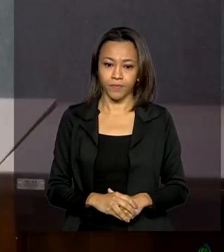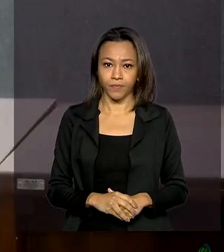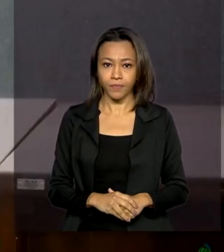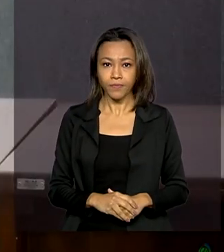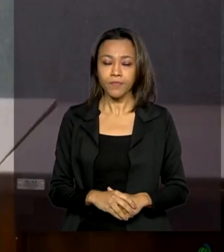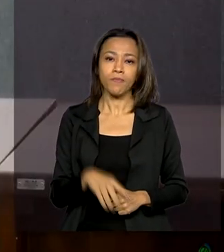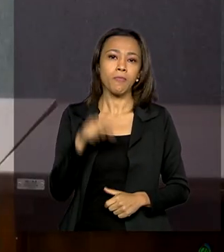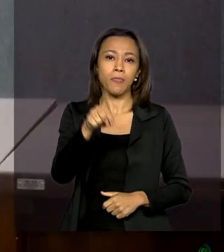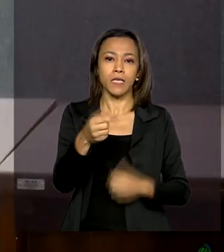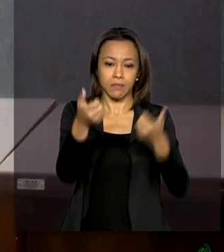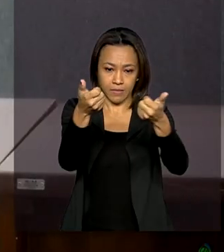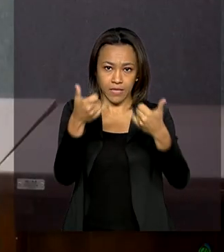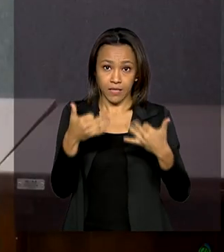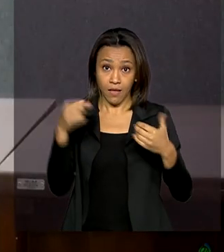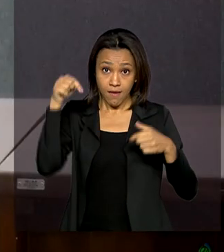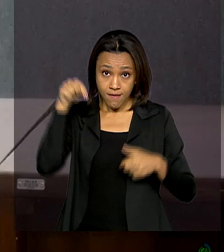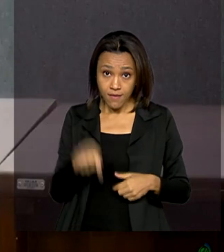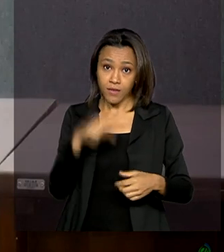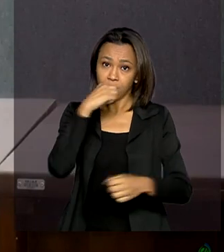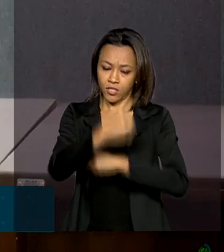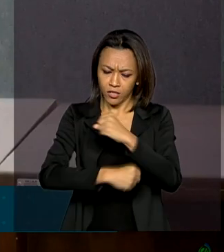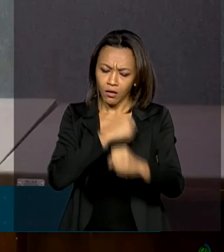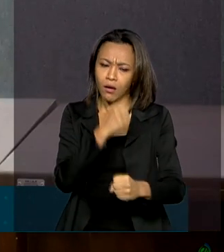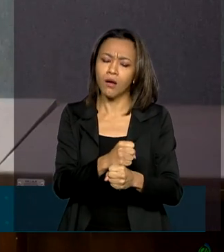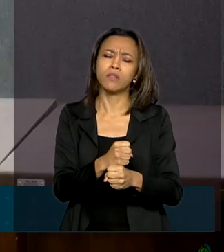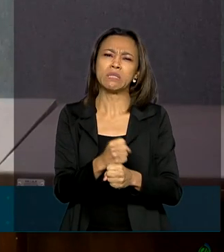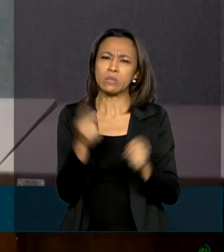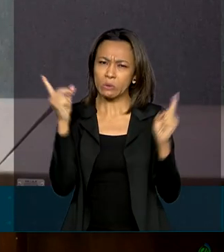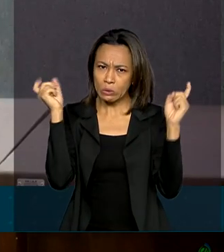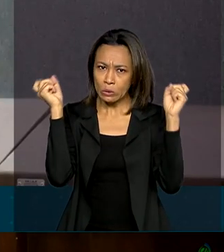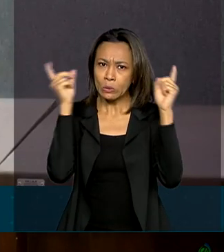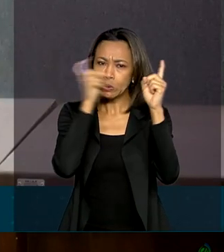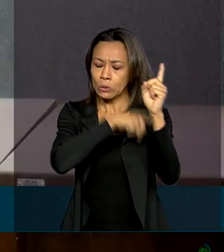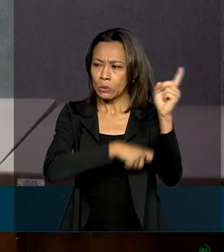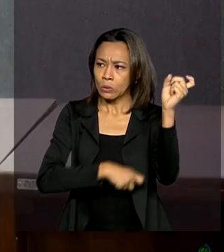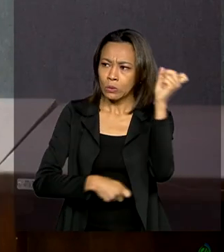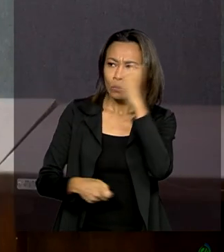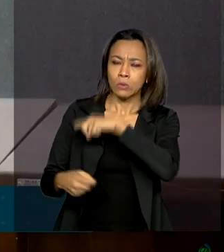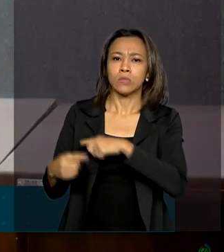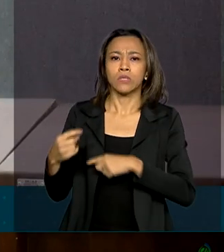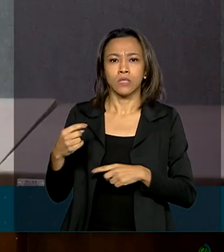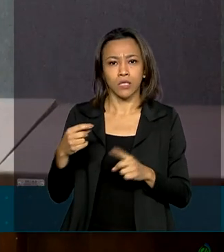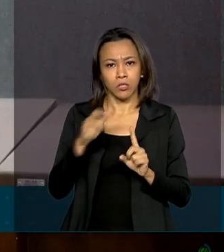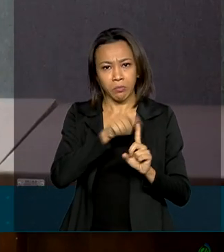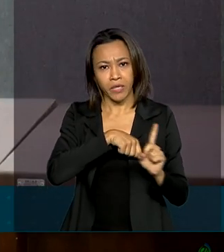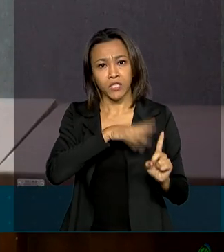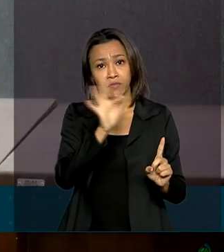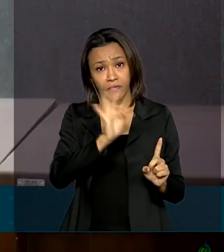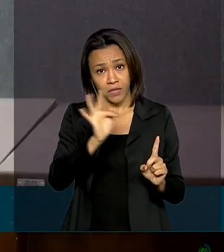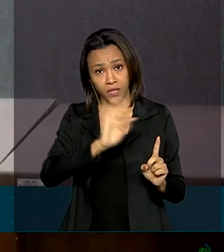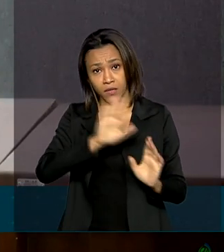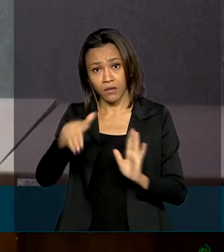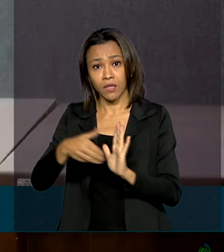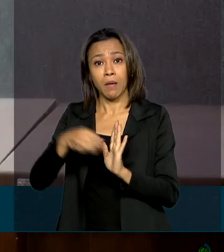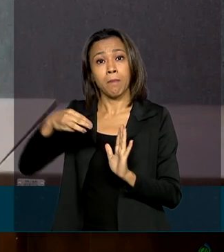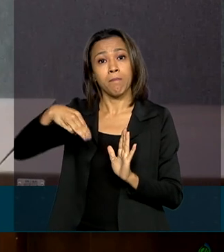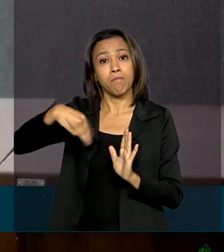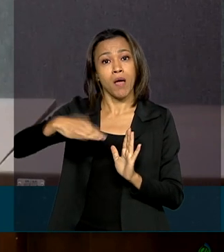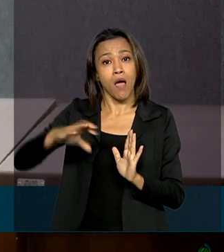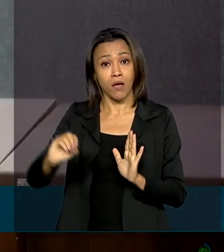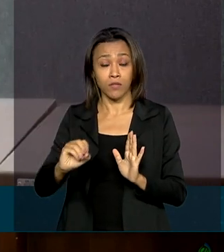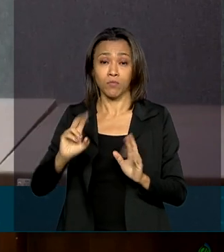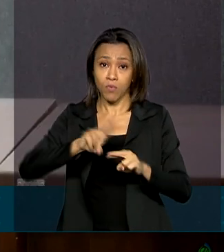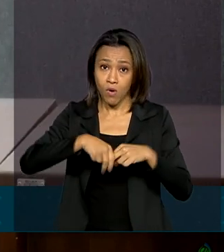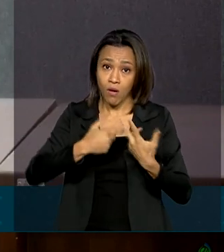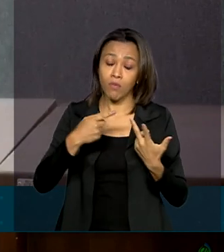Este ano, com todas as dificuldades que nos surgiram a partir de fevereiro, março, com o Covid, a agricultura